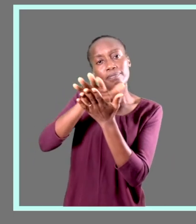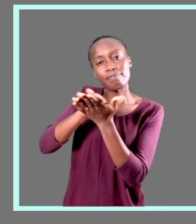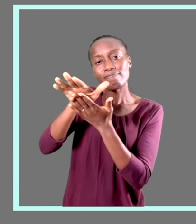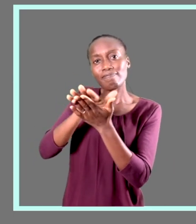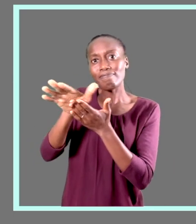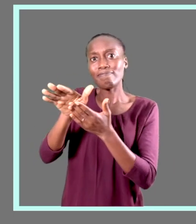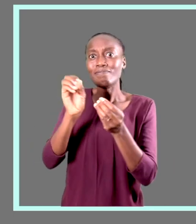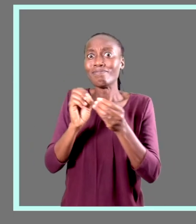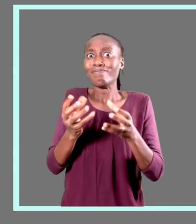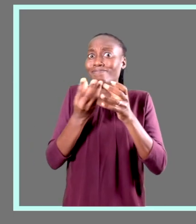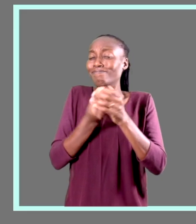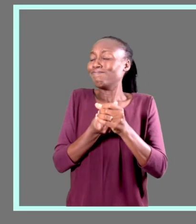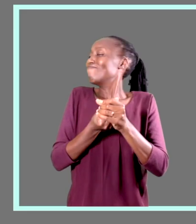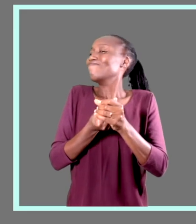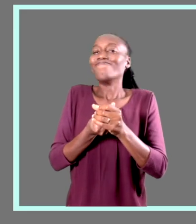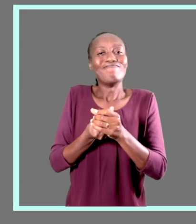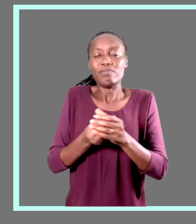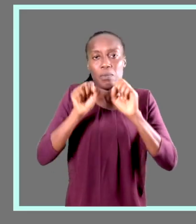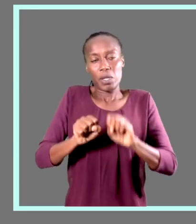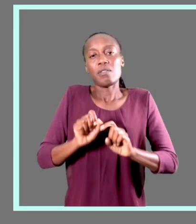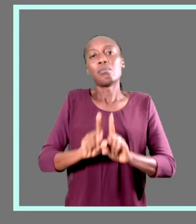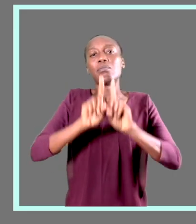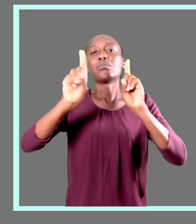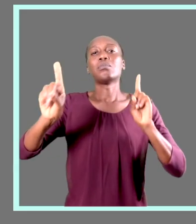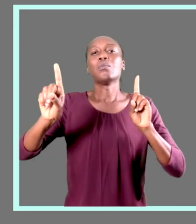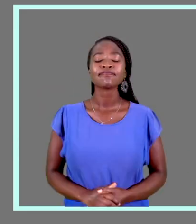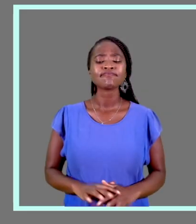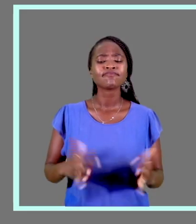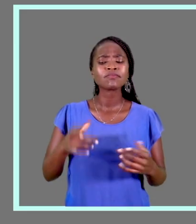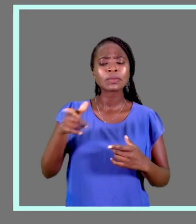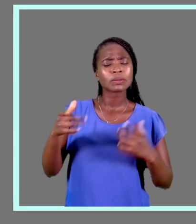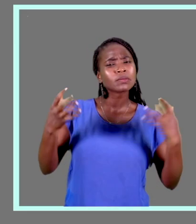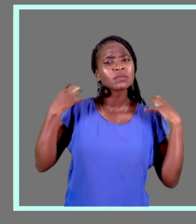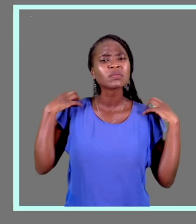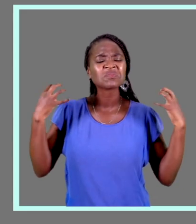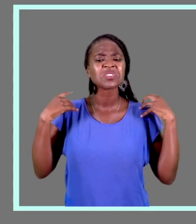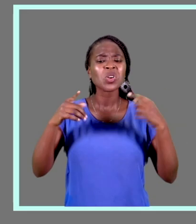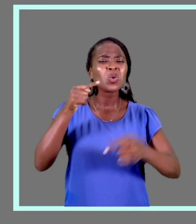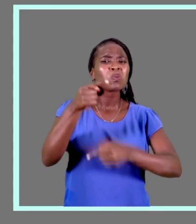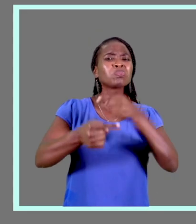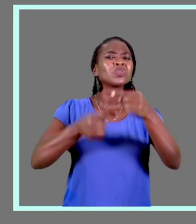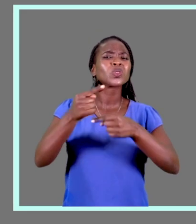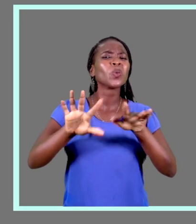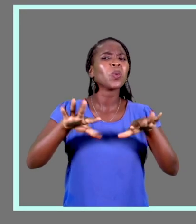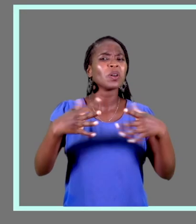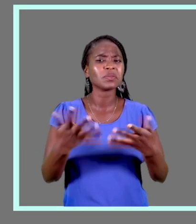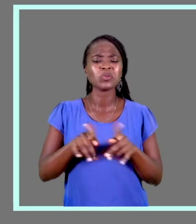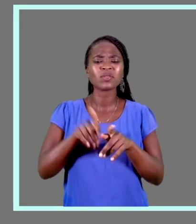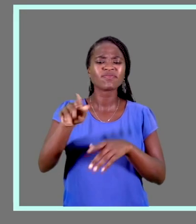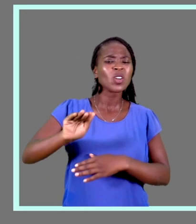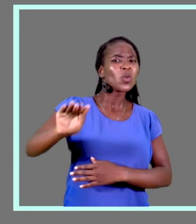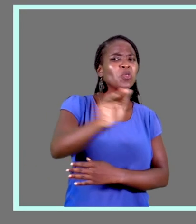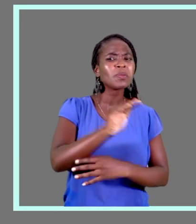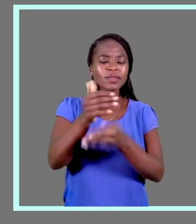outros, não ficarem perto dele, ficarem em distanciamento. Estas sessões de fisioterapia fazem